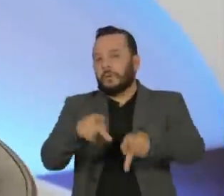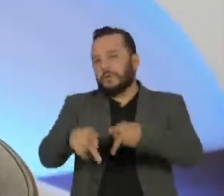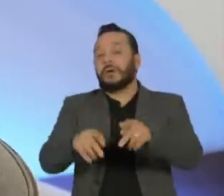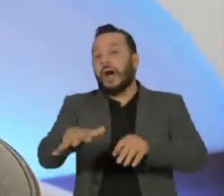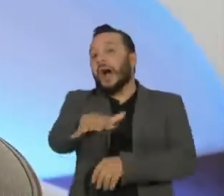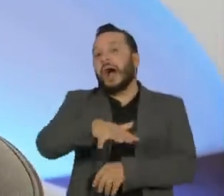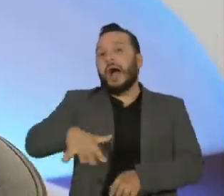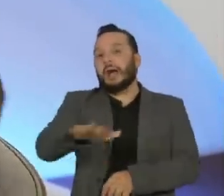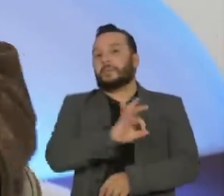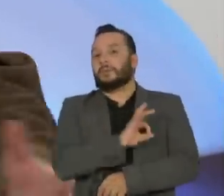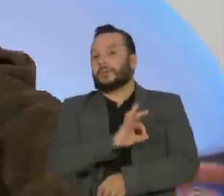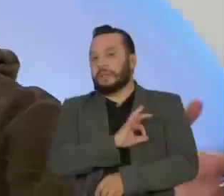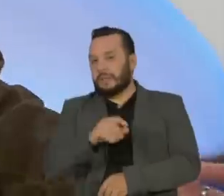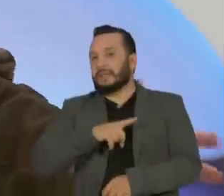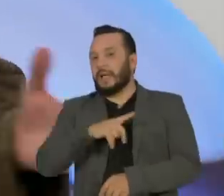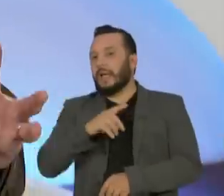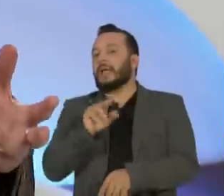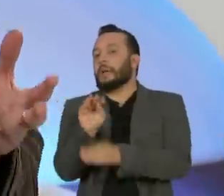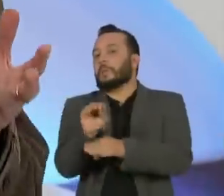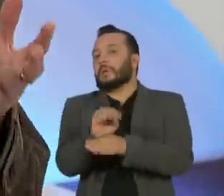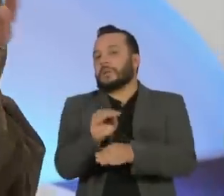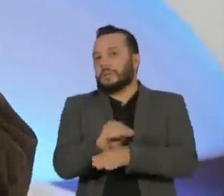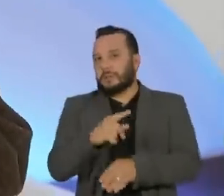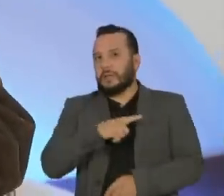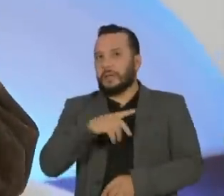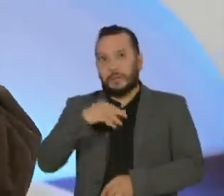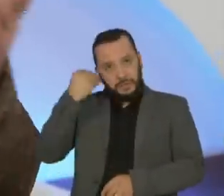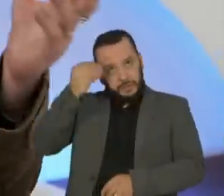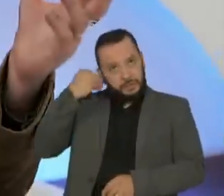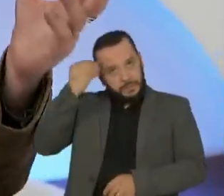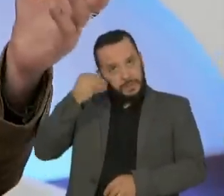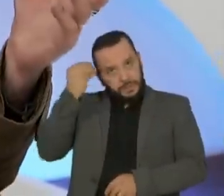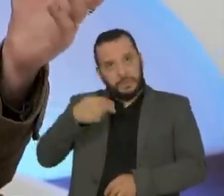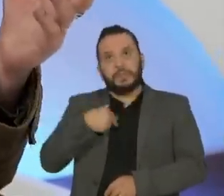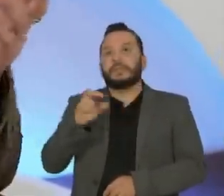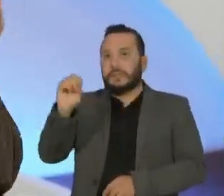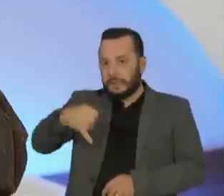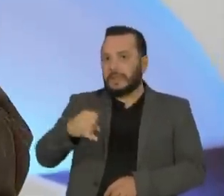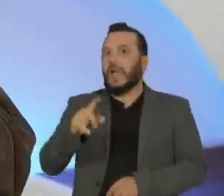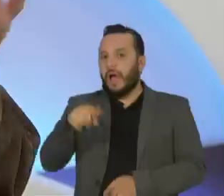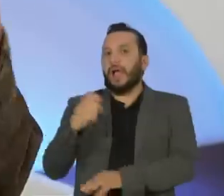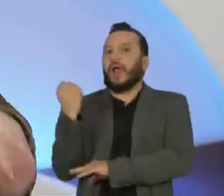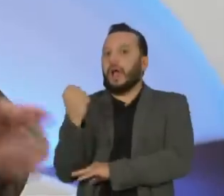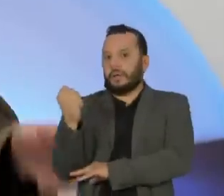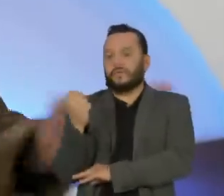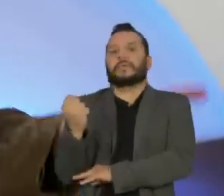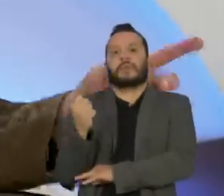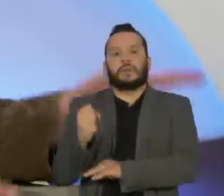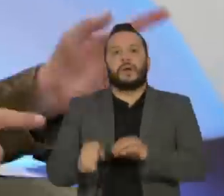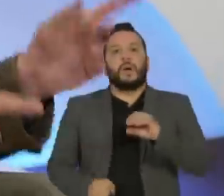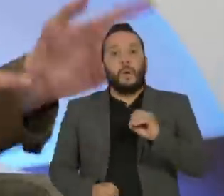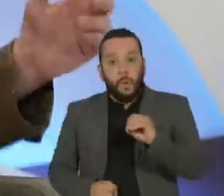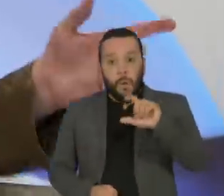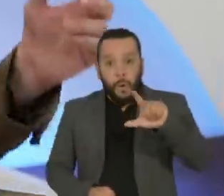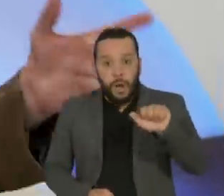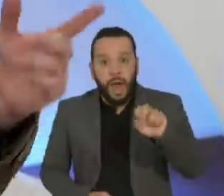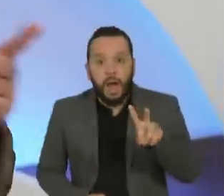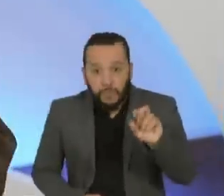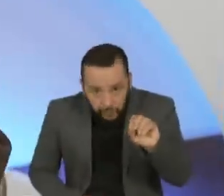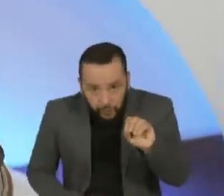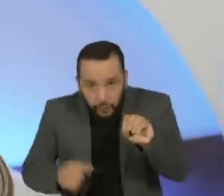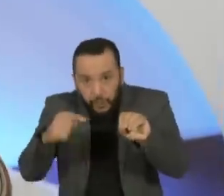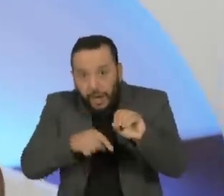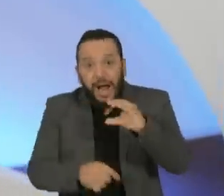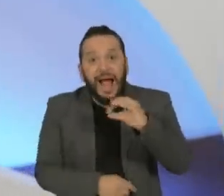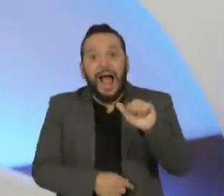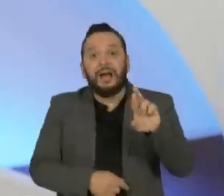agravante que eu estou aqui acrescentando com essa minha experiência sinistra na situação de que o Olavo deu um curso e